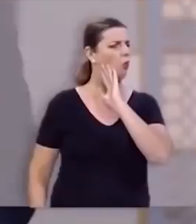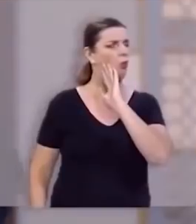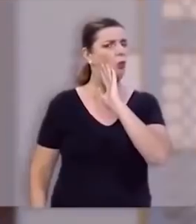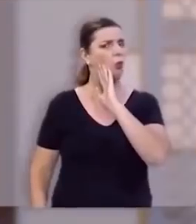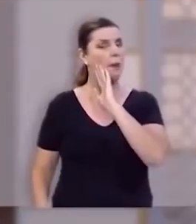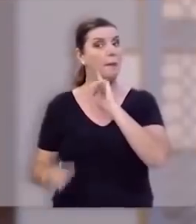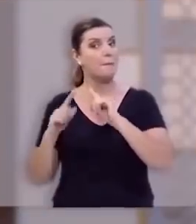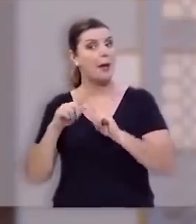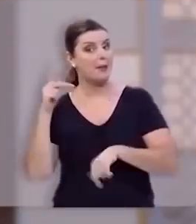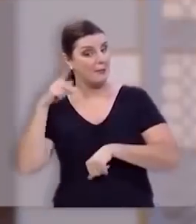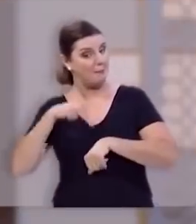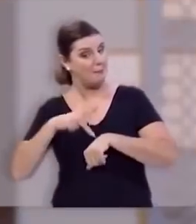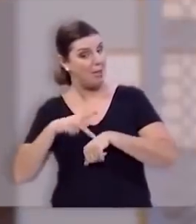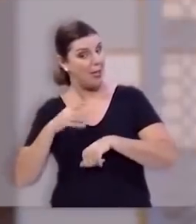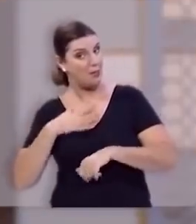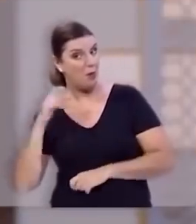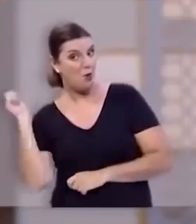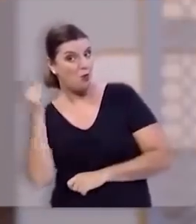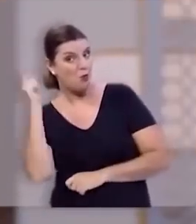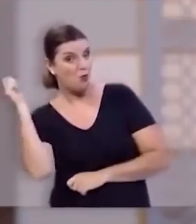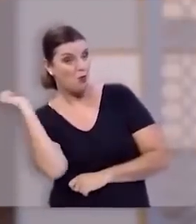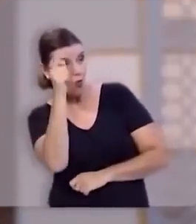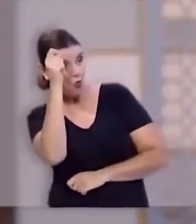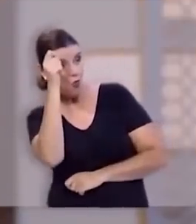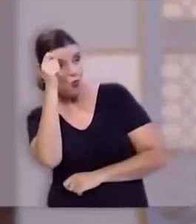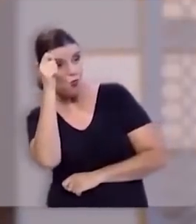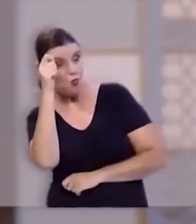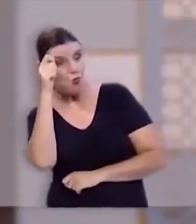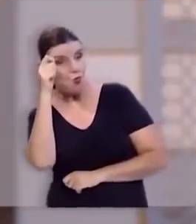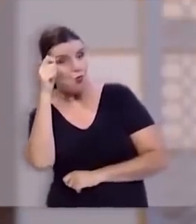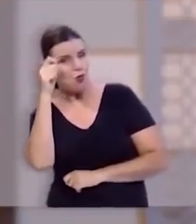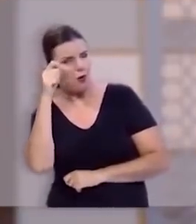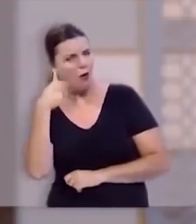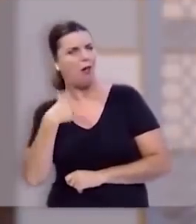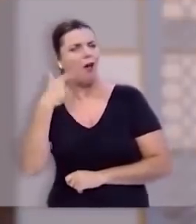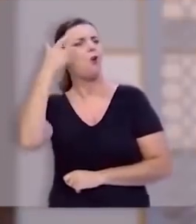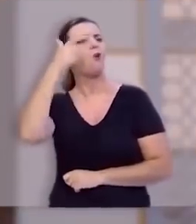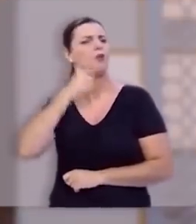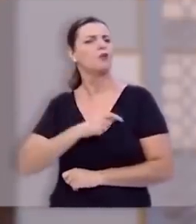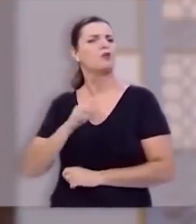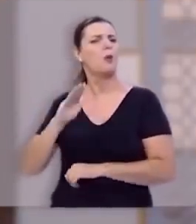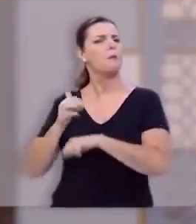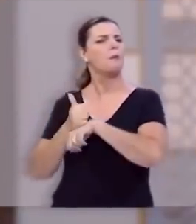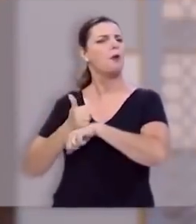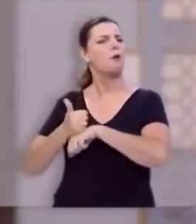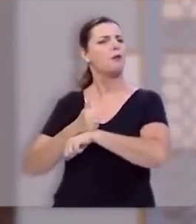Mas com esta pedra e com a minha funda, eu sou um doutor.